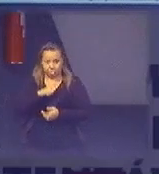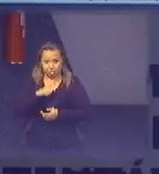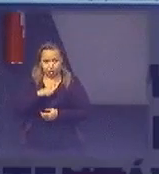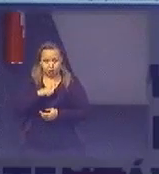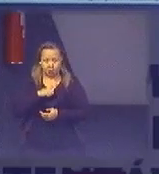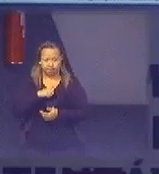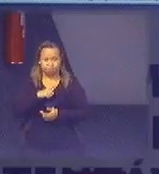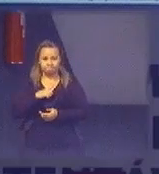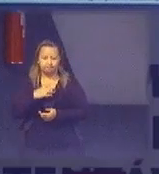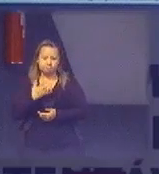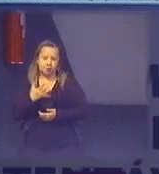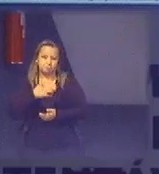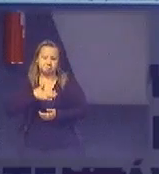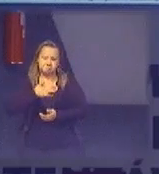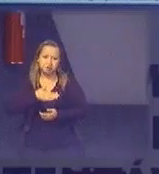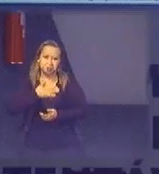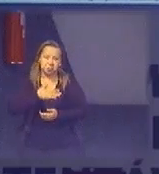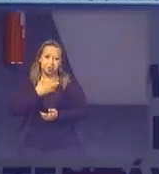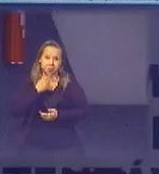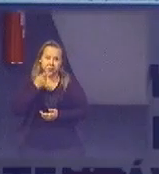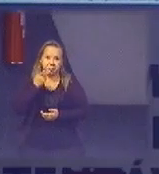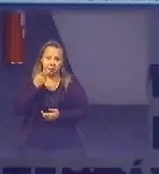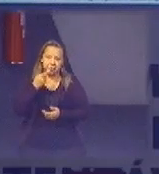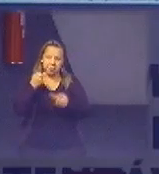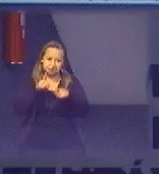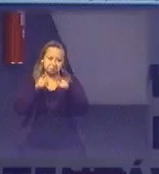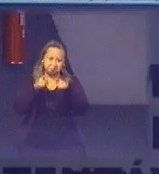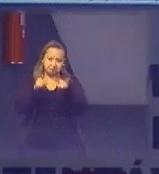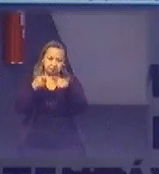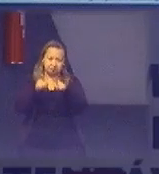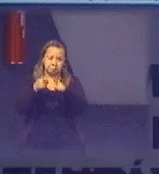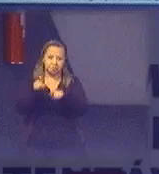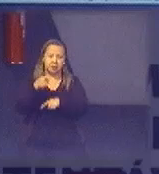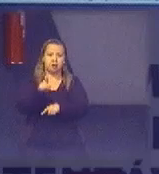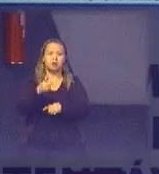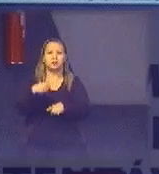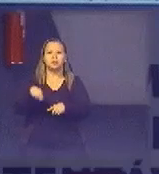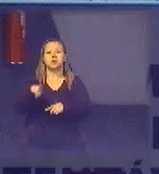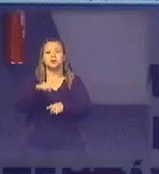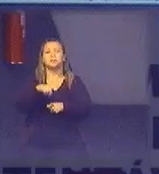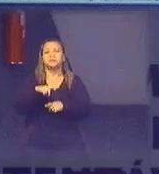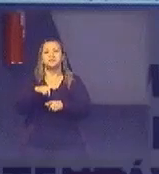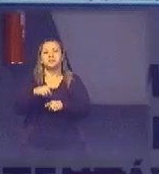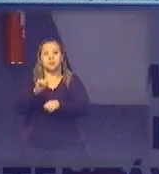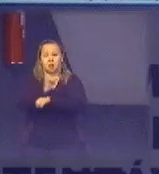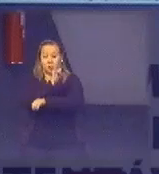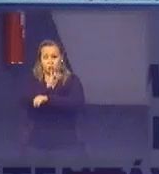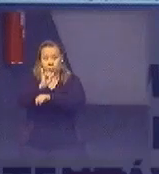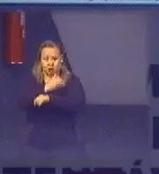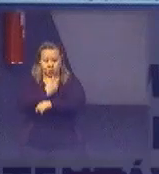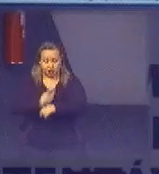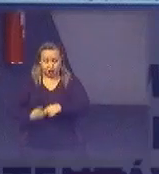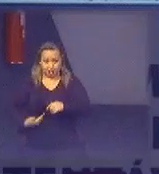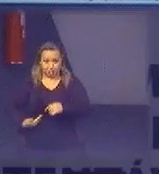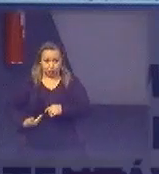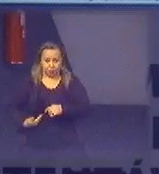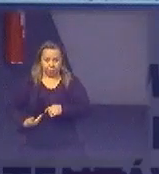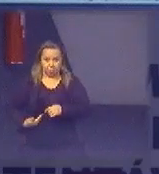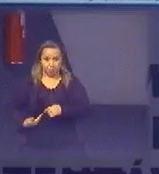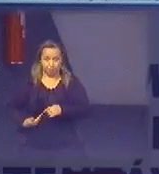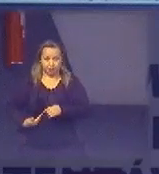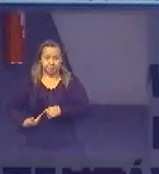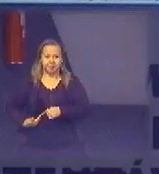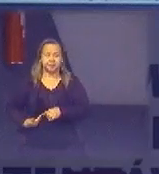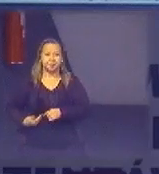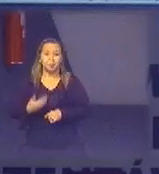gostaria de também fazer uma uma provocação tem uma uma estratégia de governo tá de governo